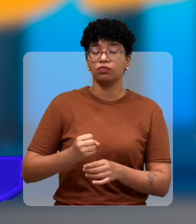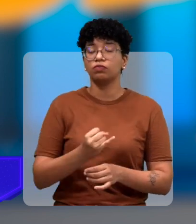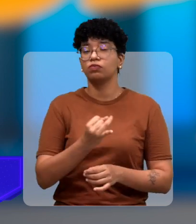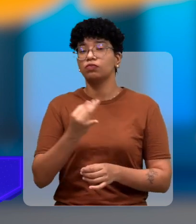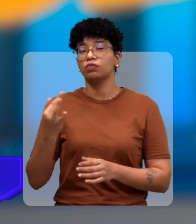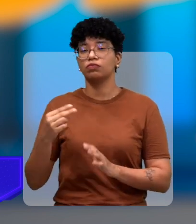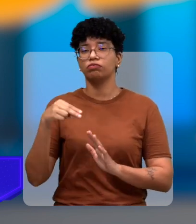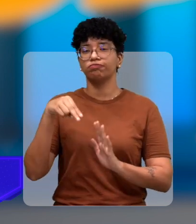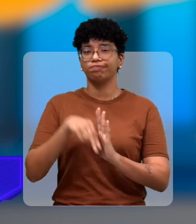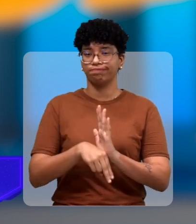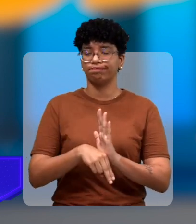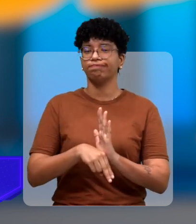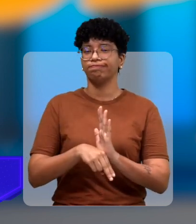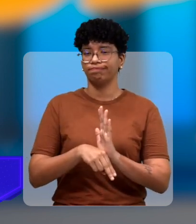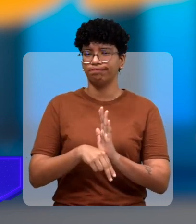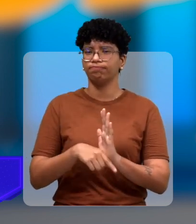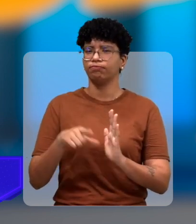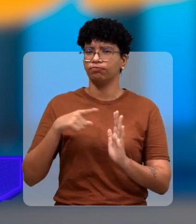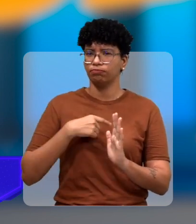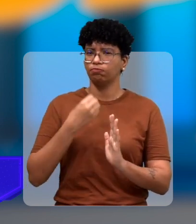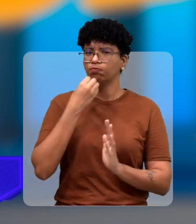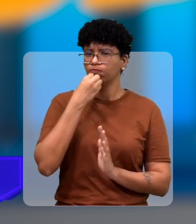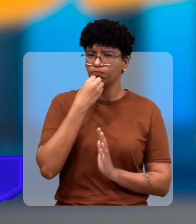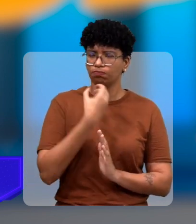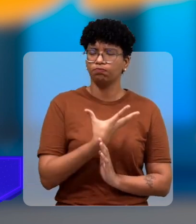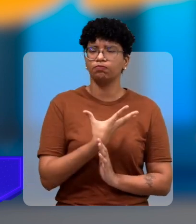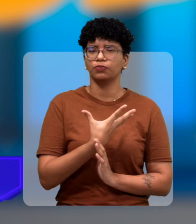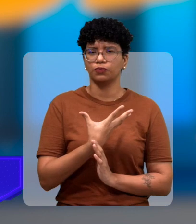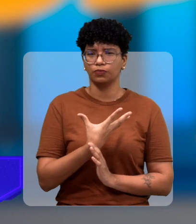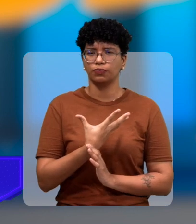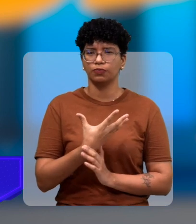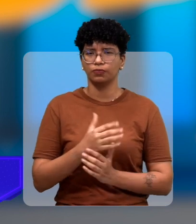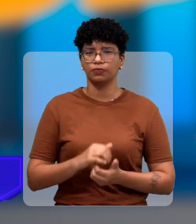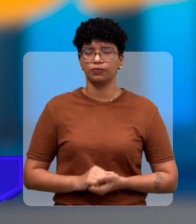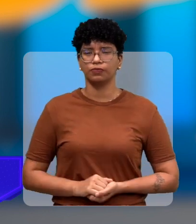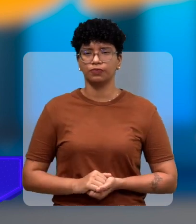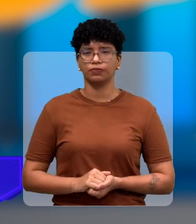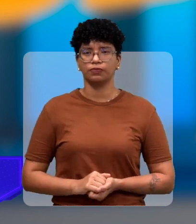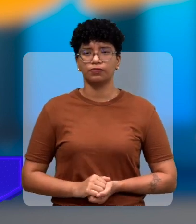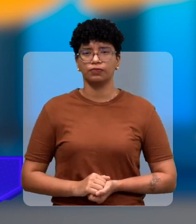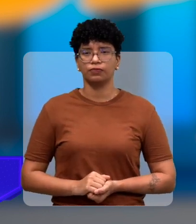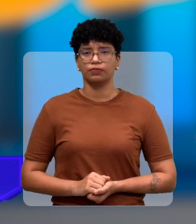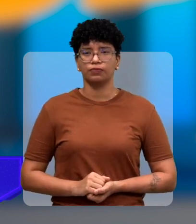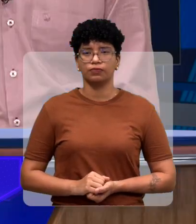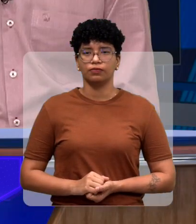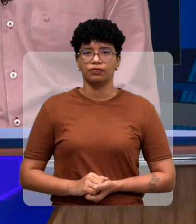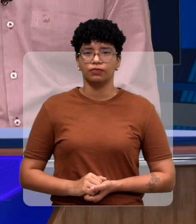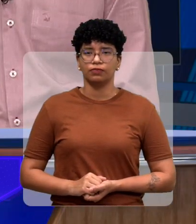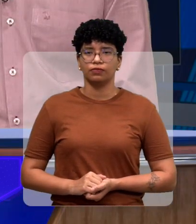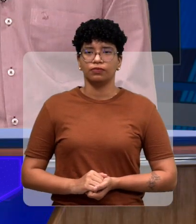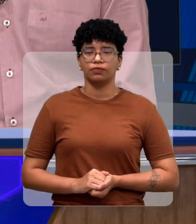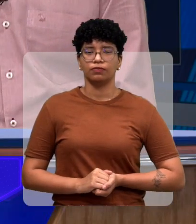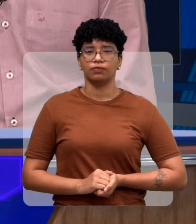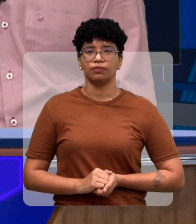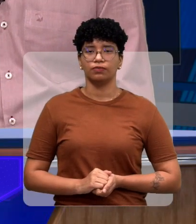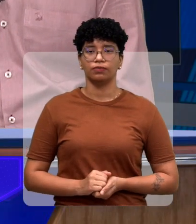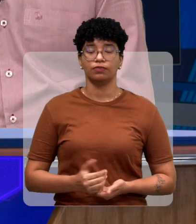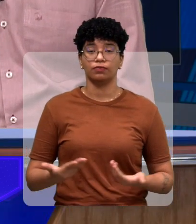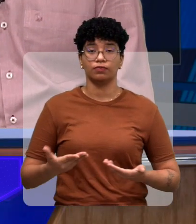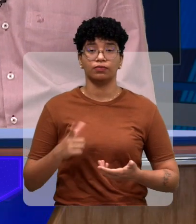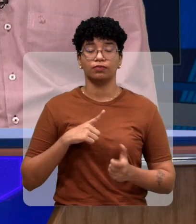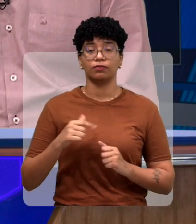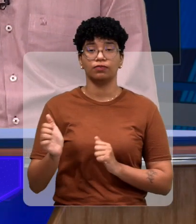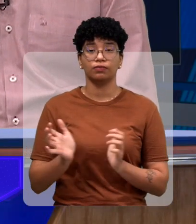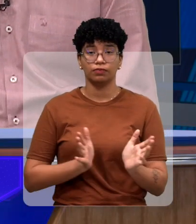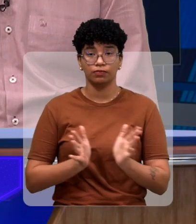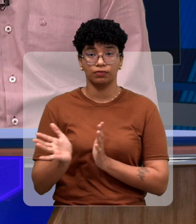quantidade de nota é muito alta para atingir o objetivo, entendeu? Bom, então, Carlos, vamos aqui para o campo da